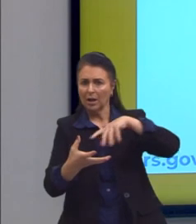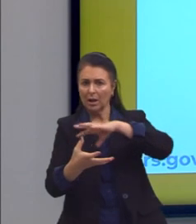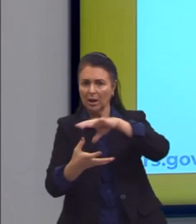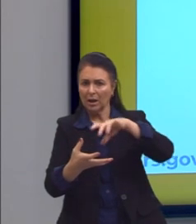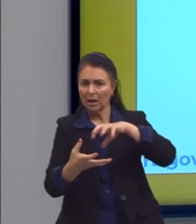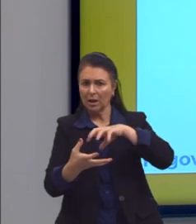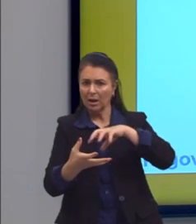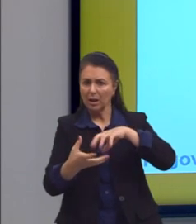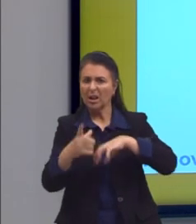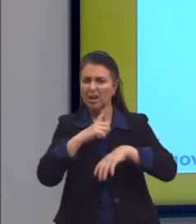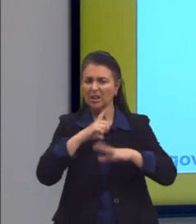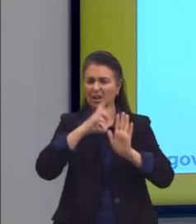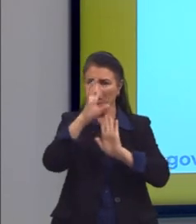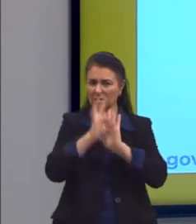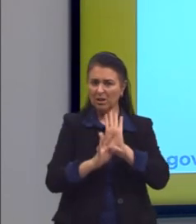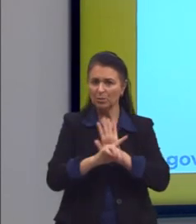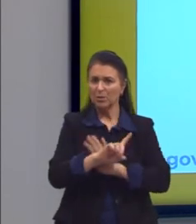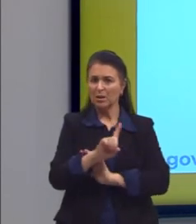Não.